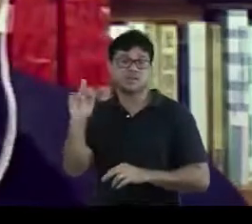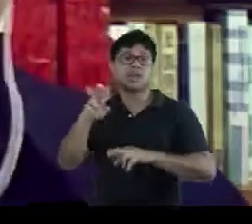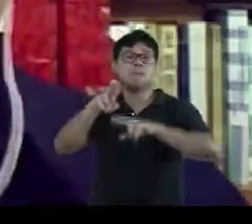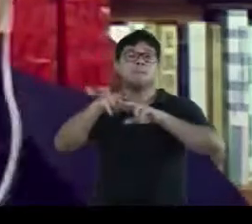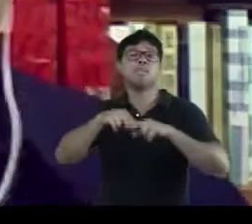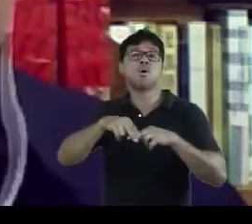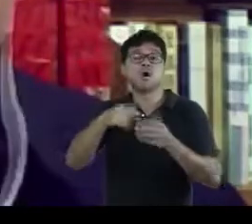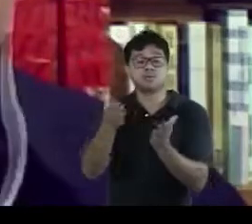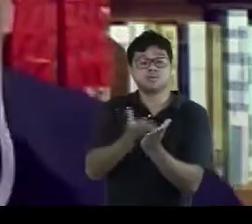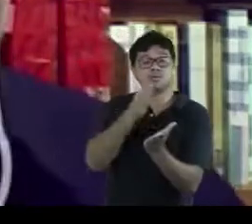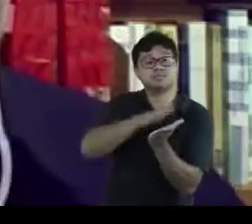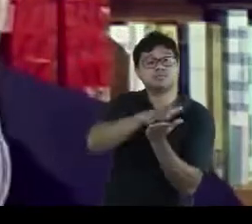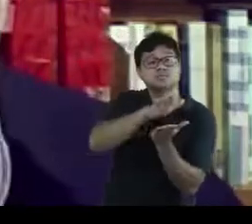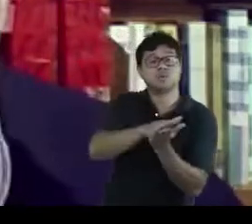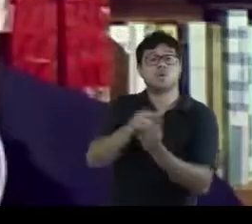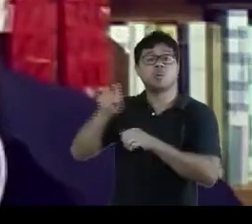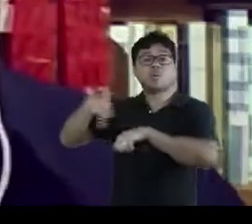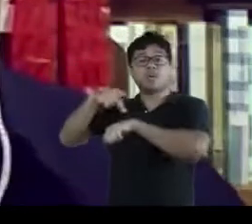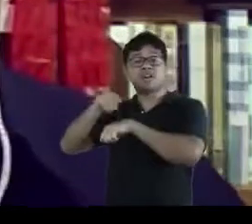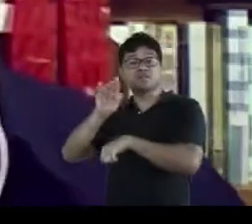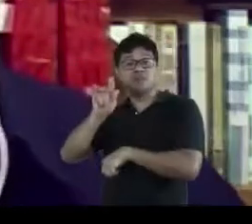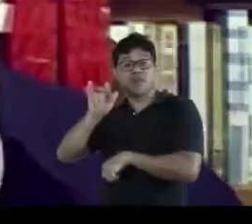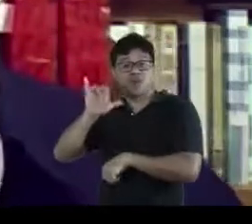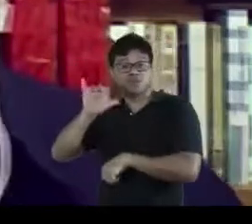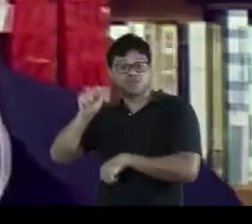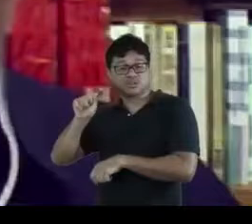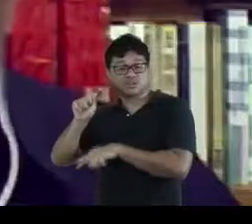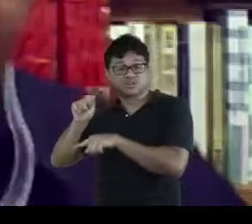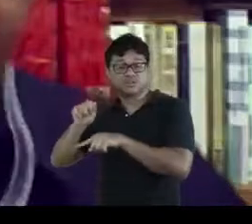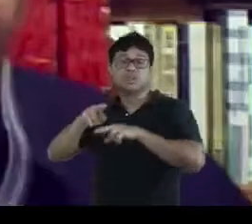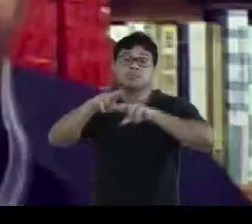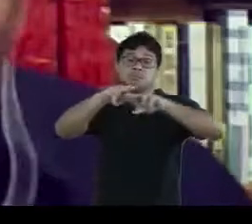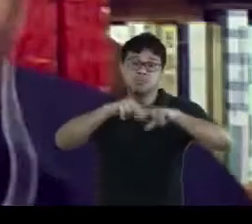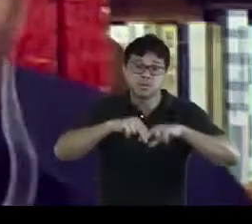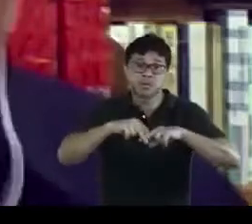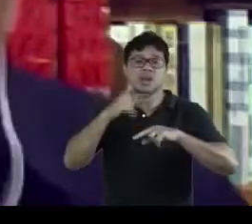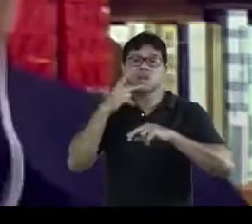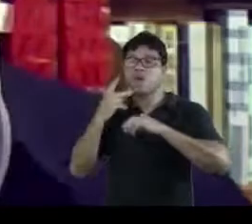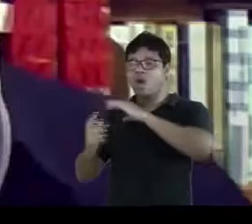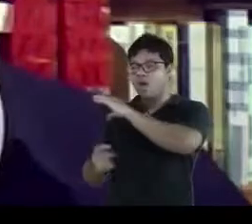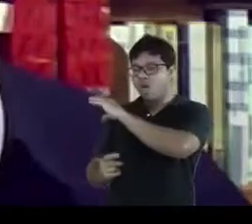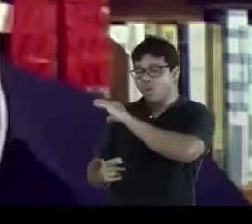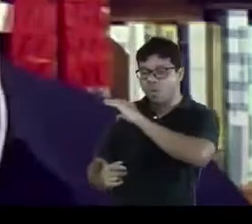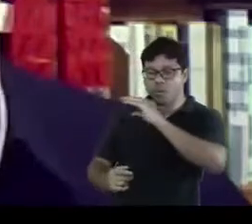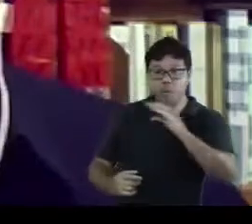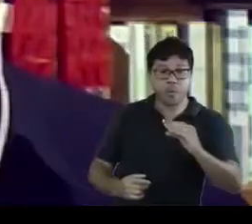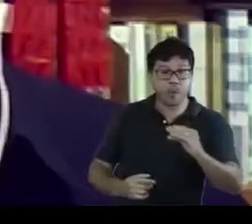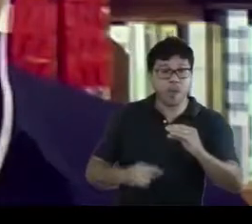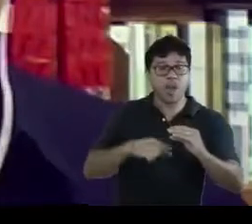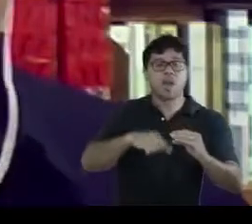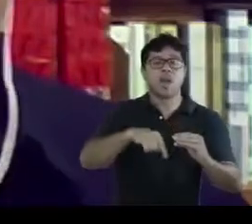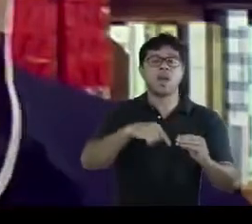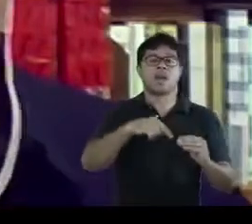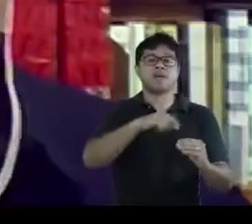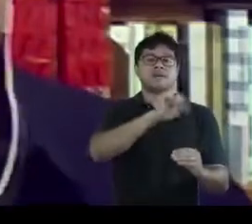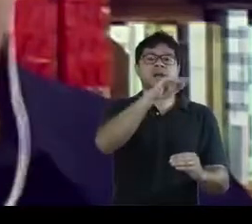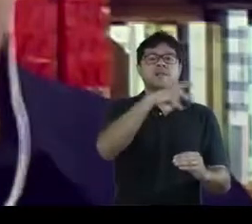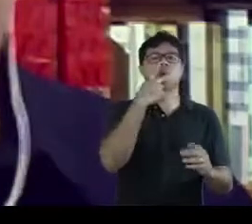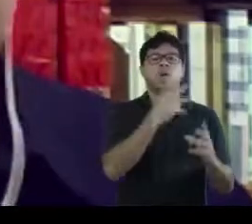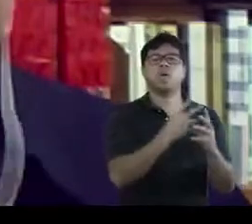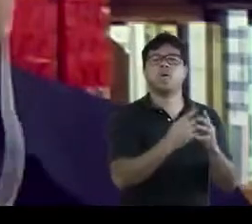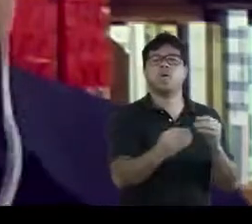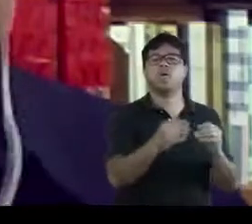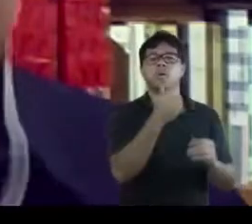produzidos na Bélgica. E, portanto, os rastros do Desiré do Jardin desaparecem no